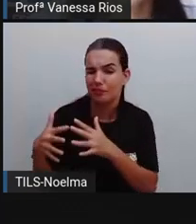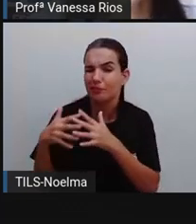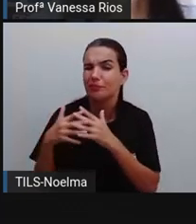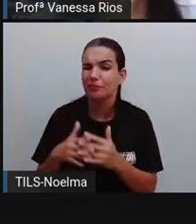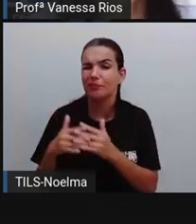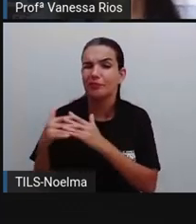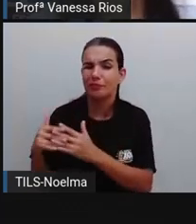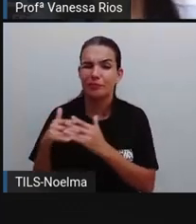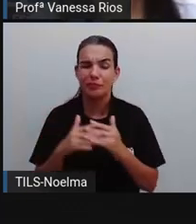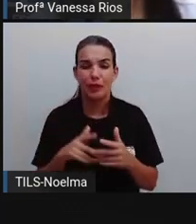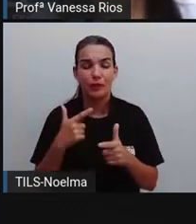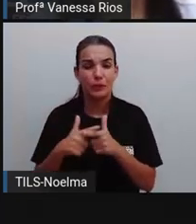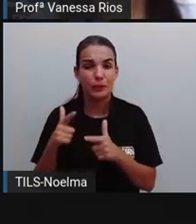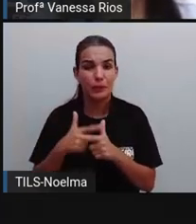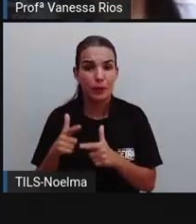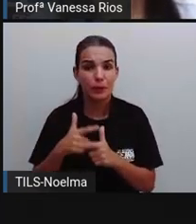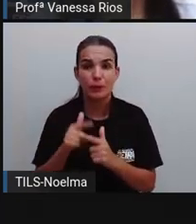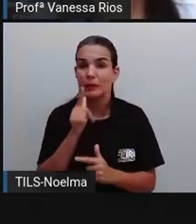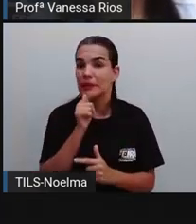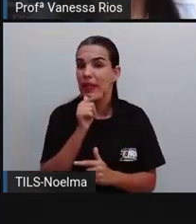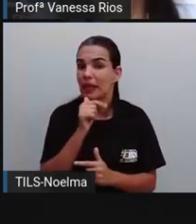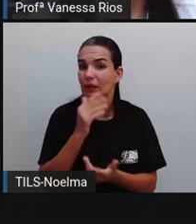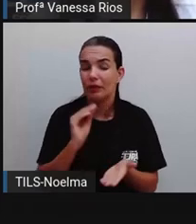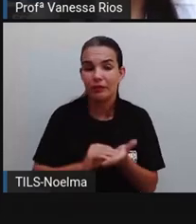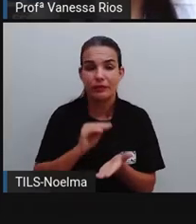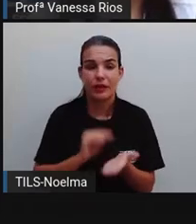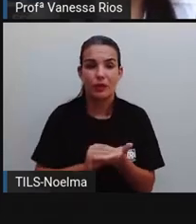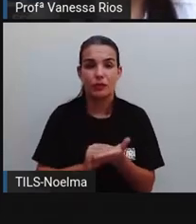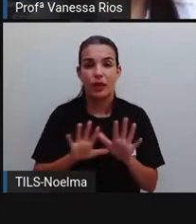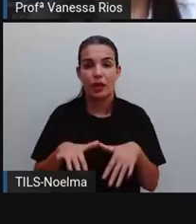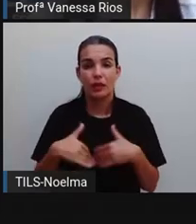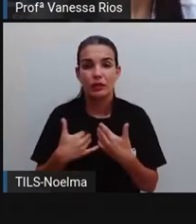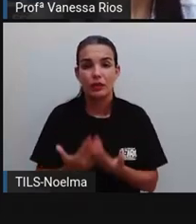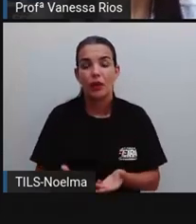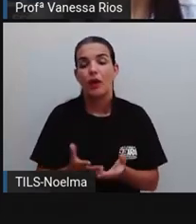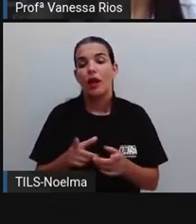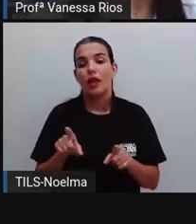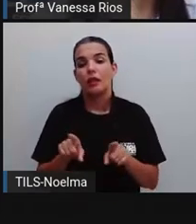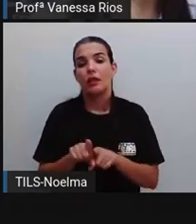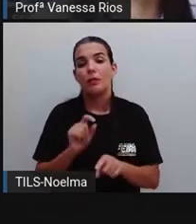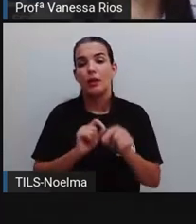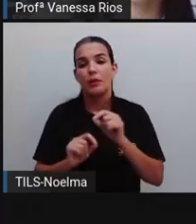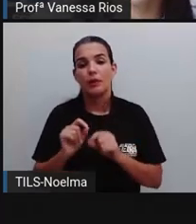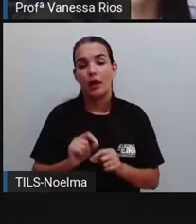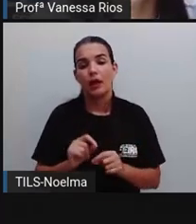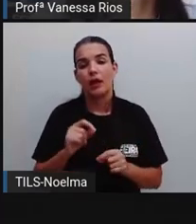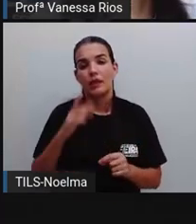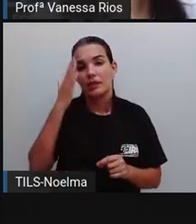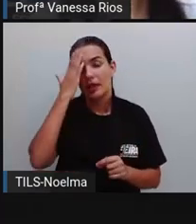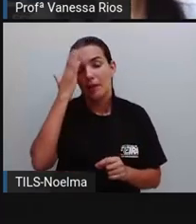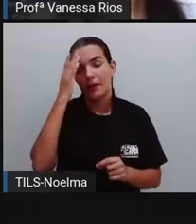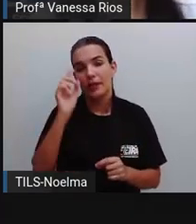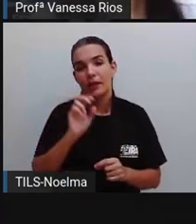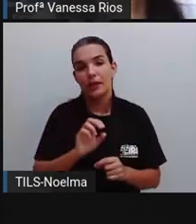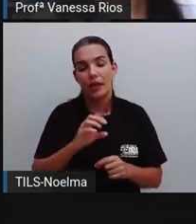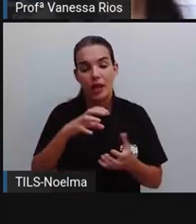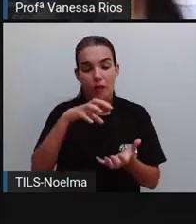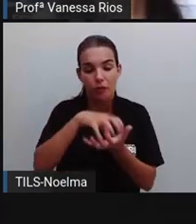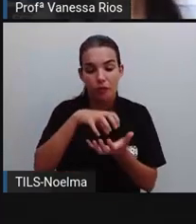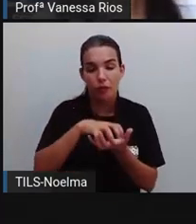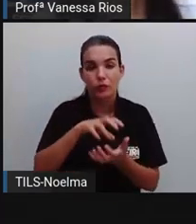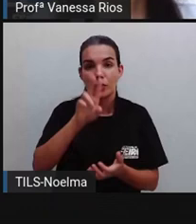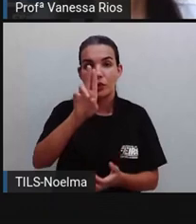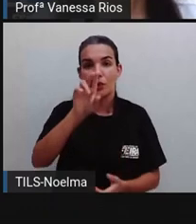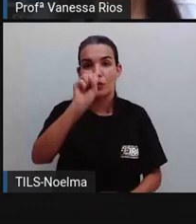Brasil passa agora, né? E assim a utilização das hidrelétricas como fonte principal de fornecimento de